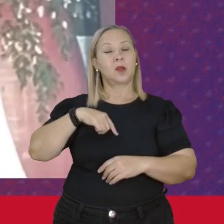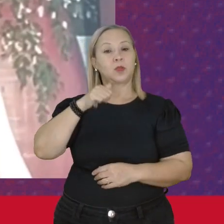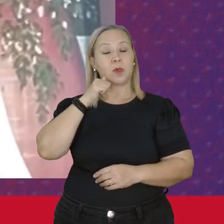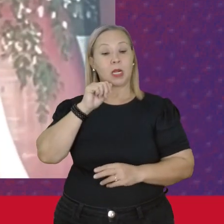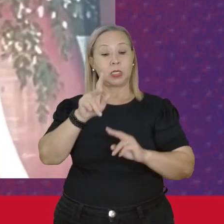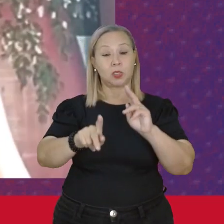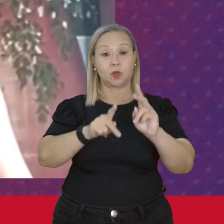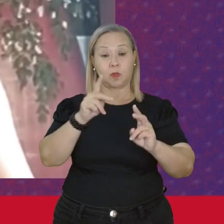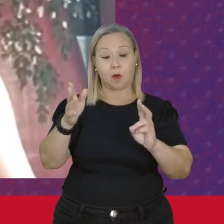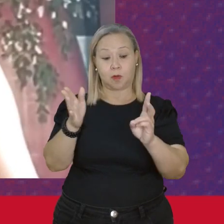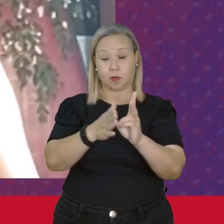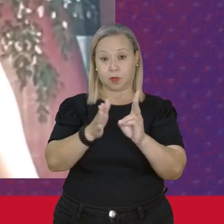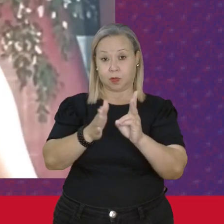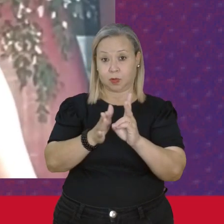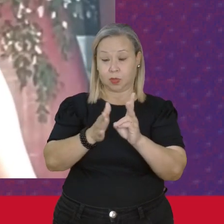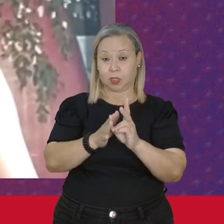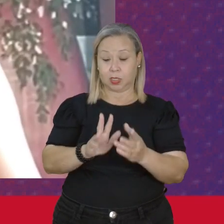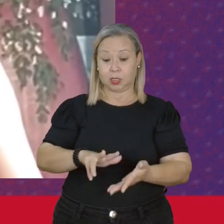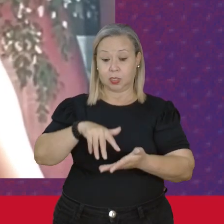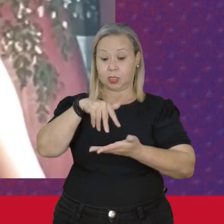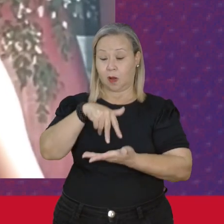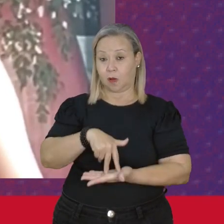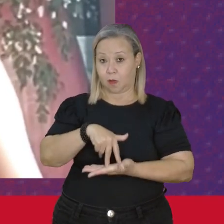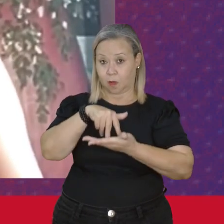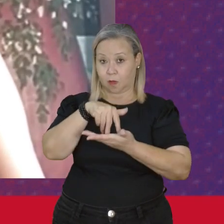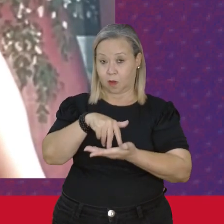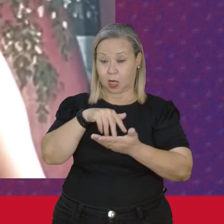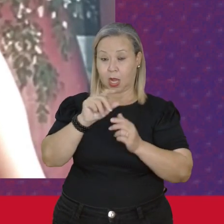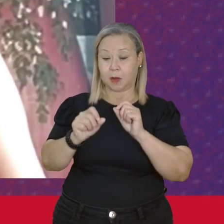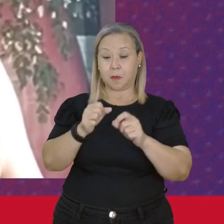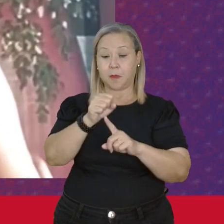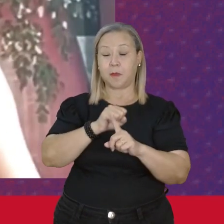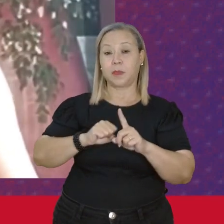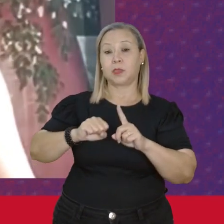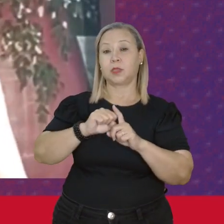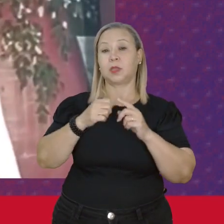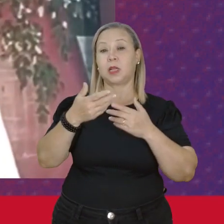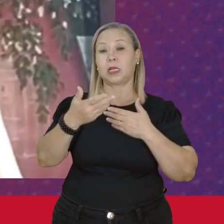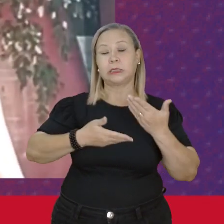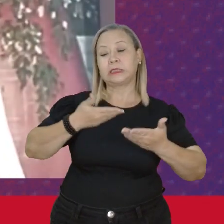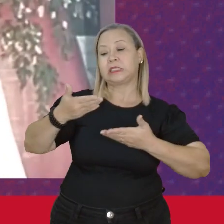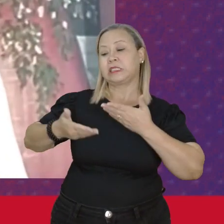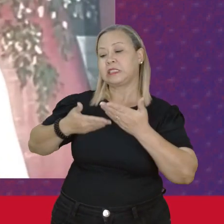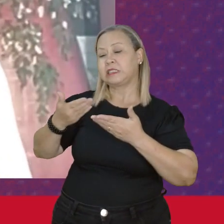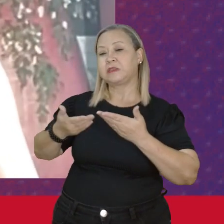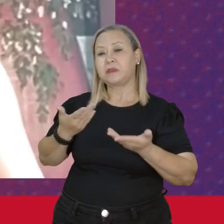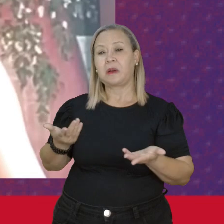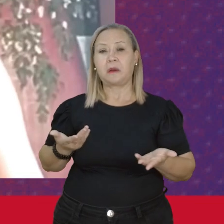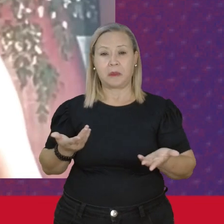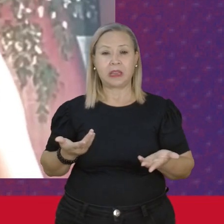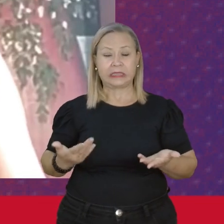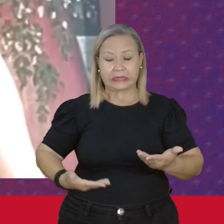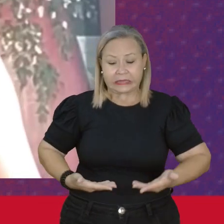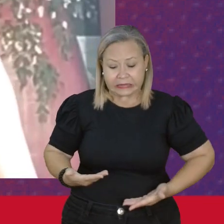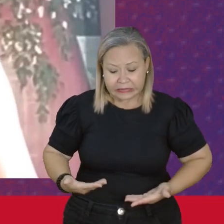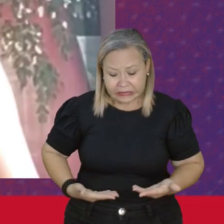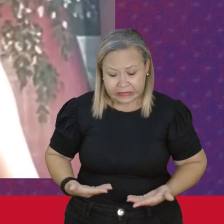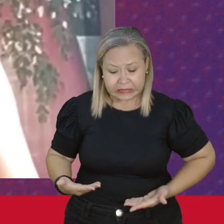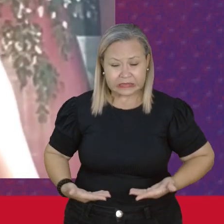Indígenas Estão colocados Né Para a sociedade Como relativamente Capaz Como